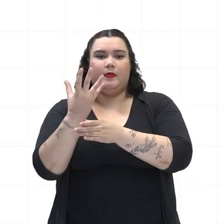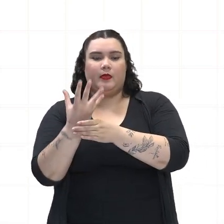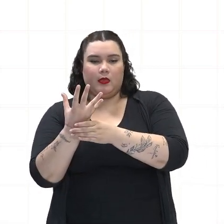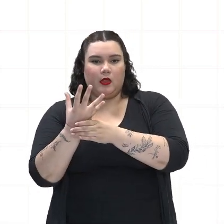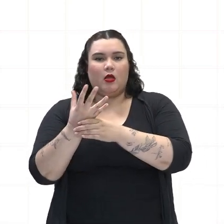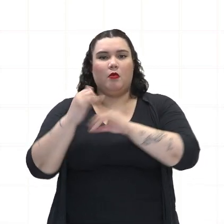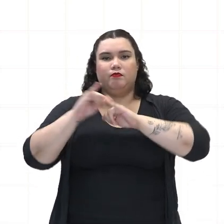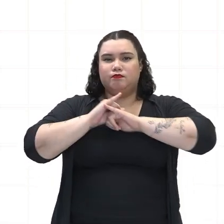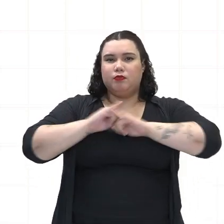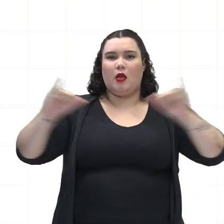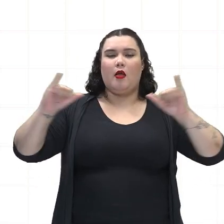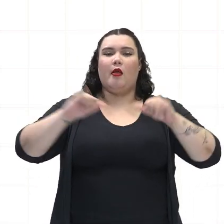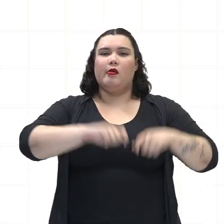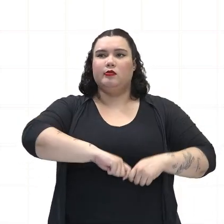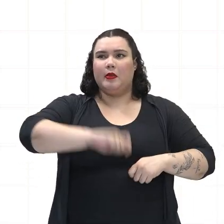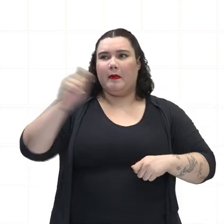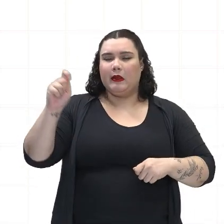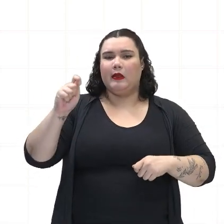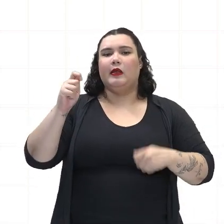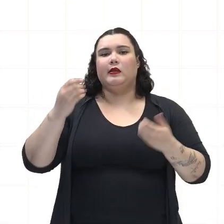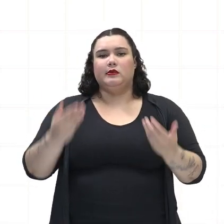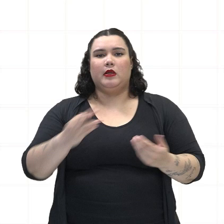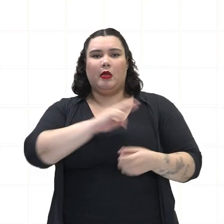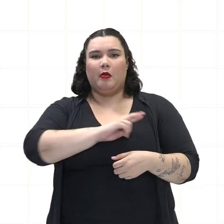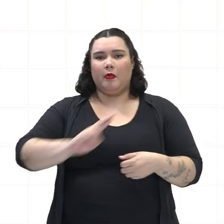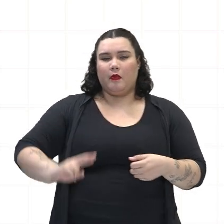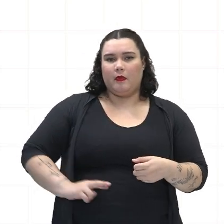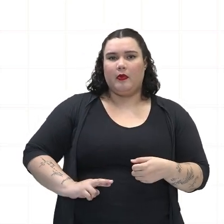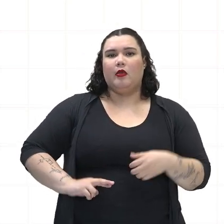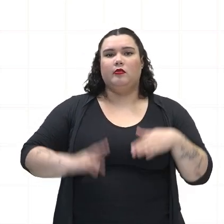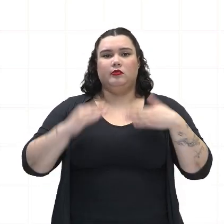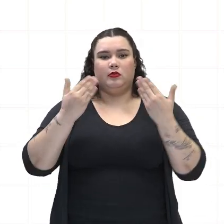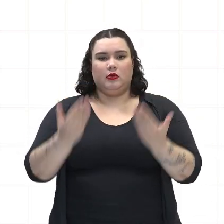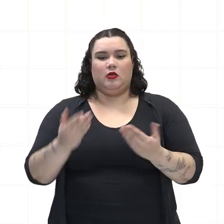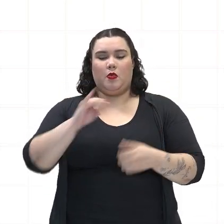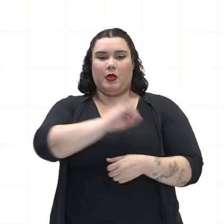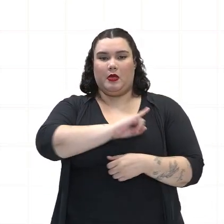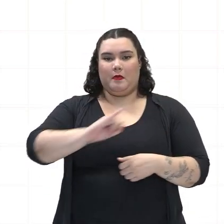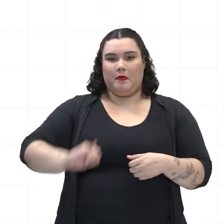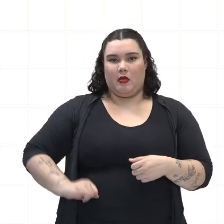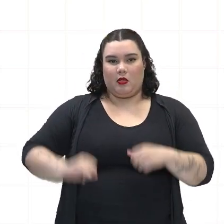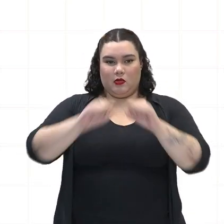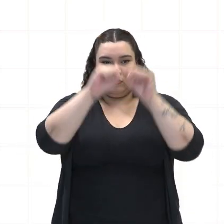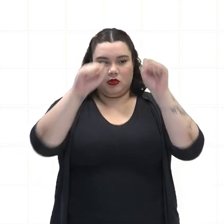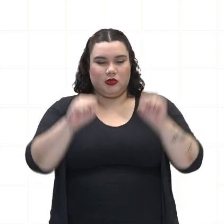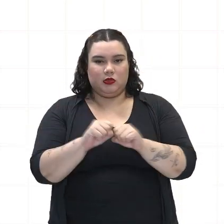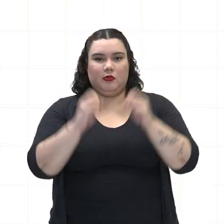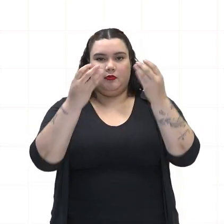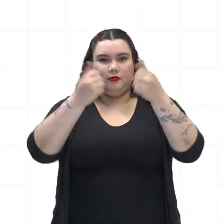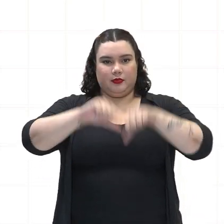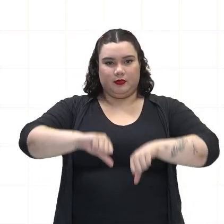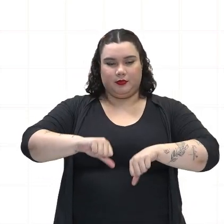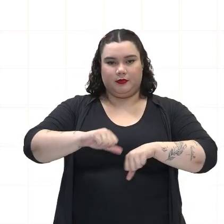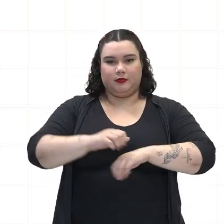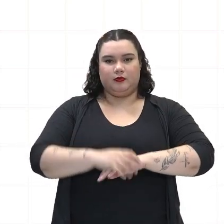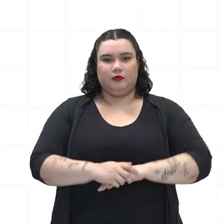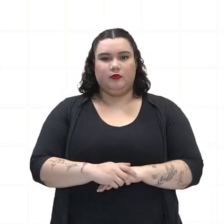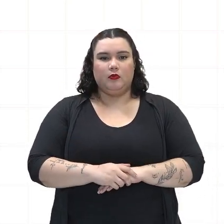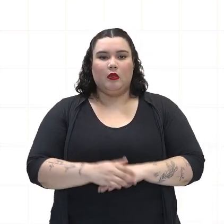proclamação da república naquele momento, derrubando então o império, o sistema do império no Brasil, que